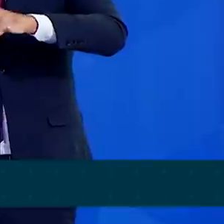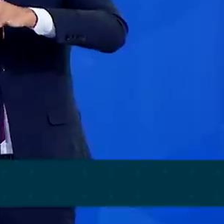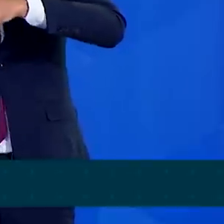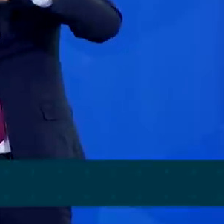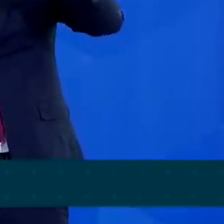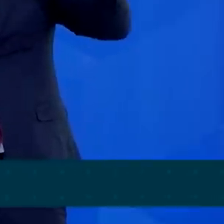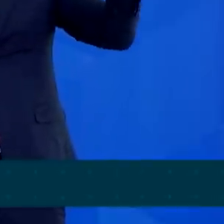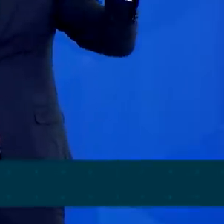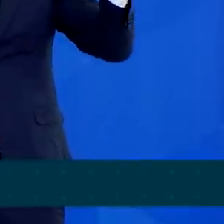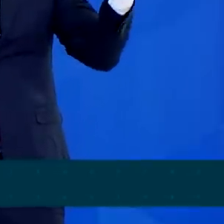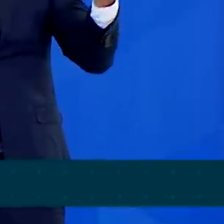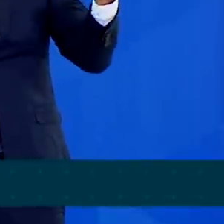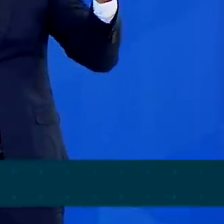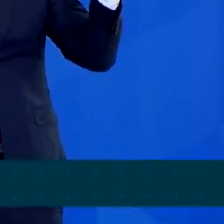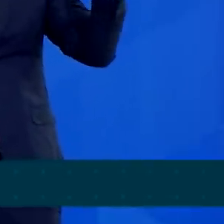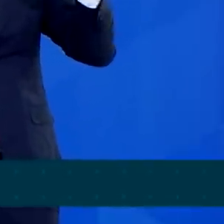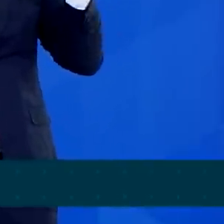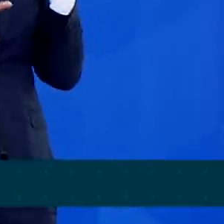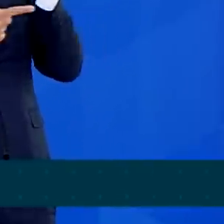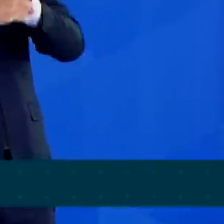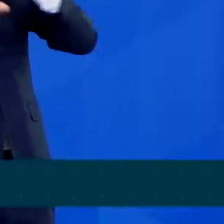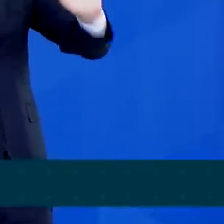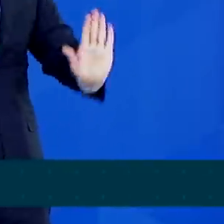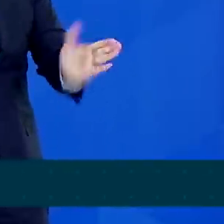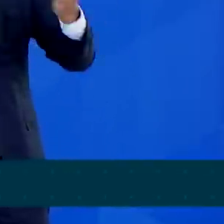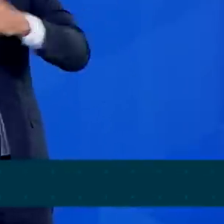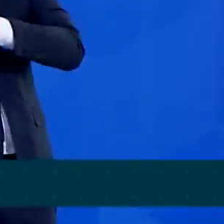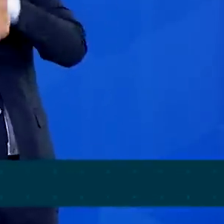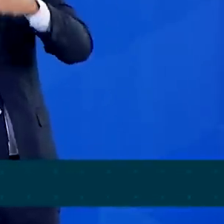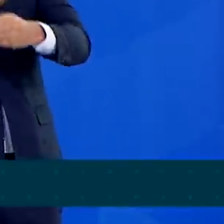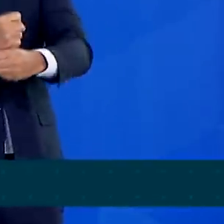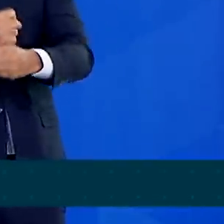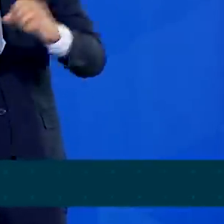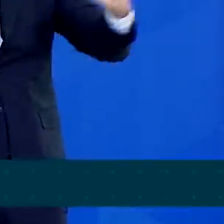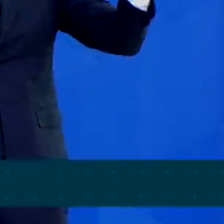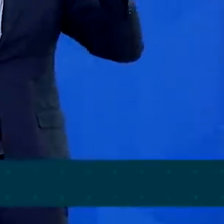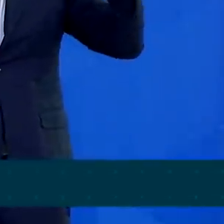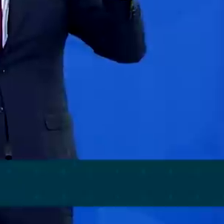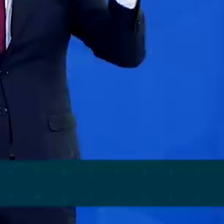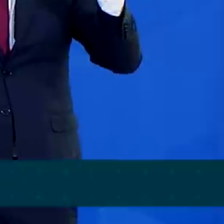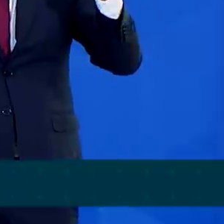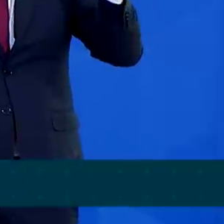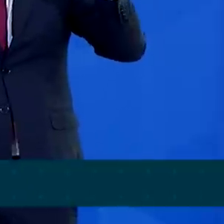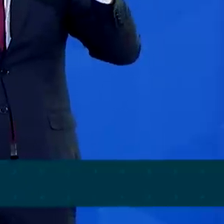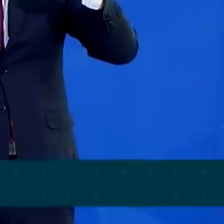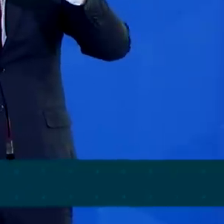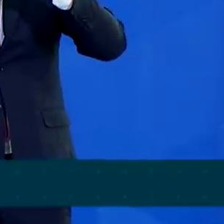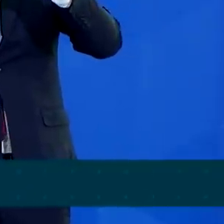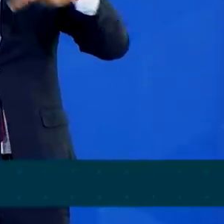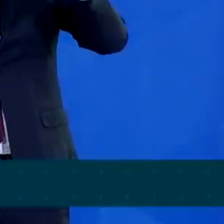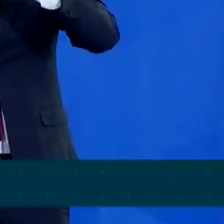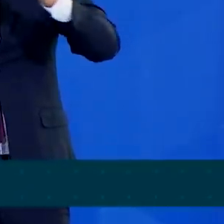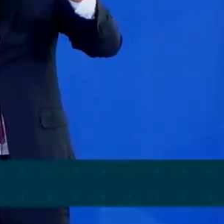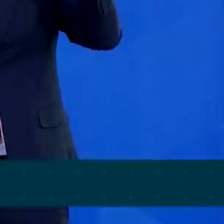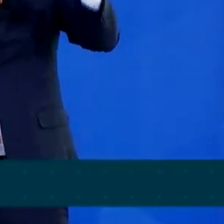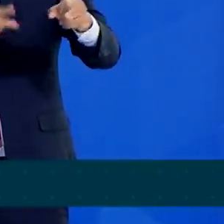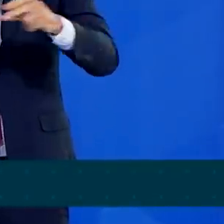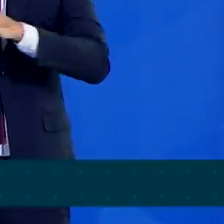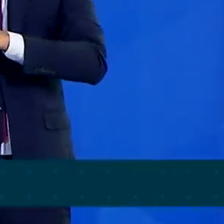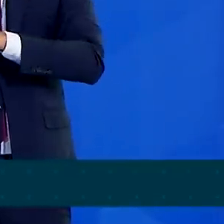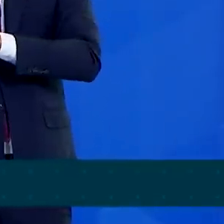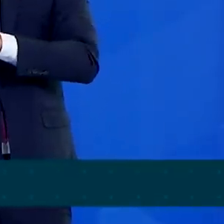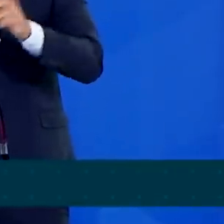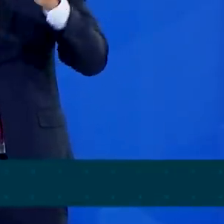passam a contribuir durante um período de um ano, que poderá ser renovado por igual período por cinco vezes,